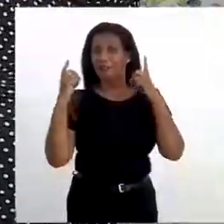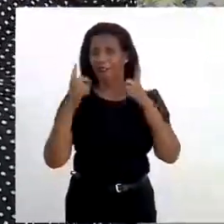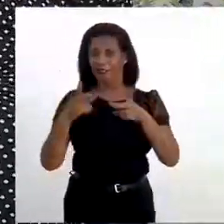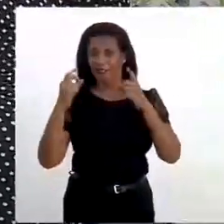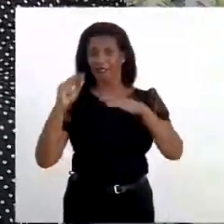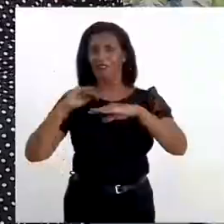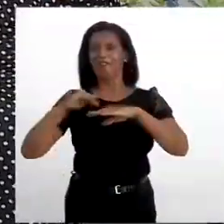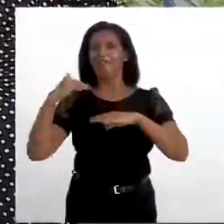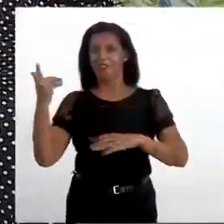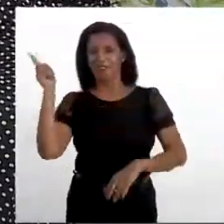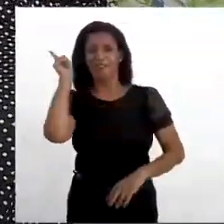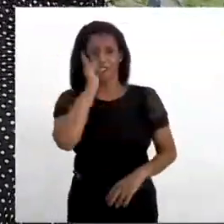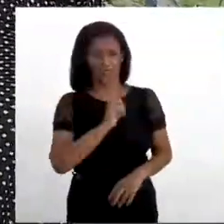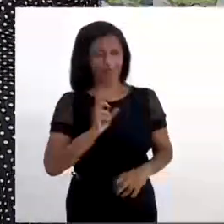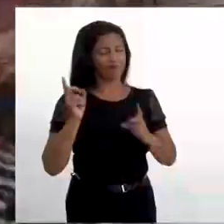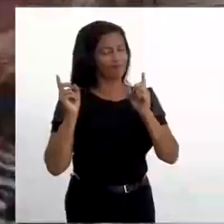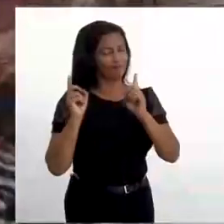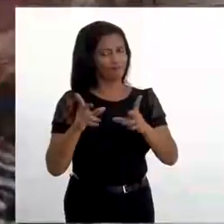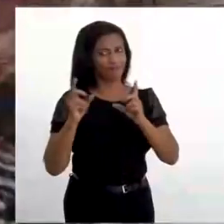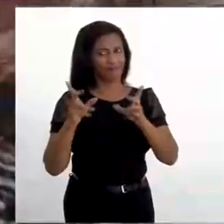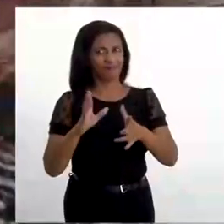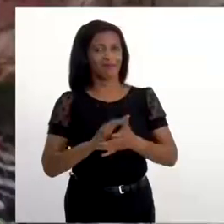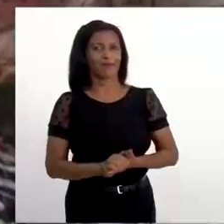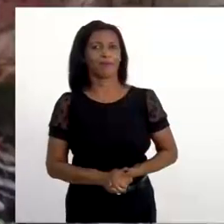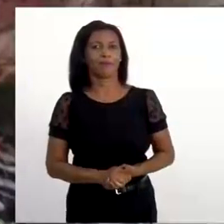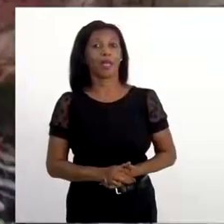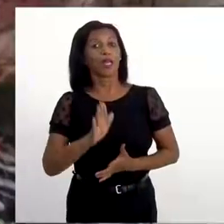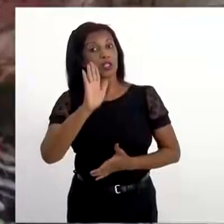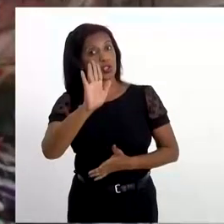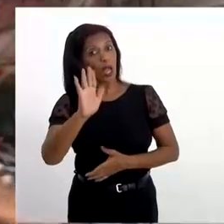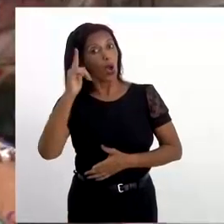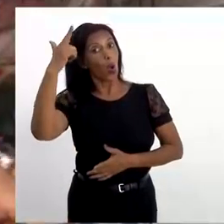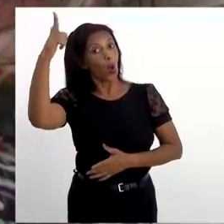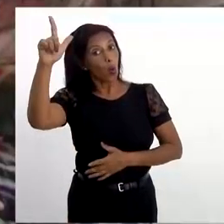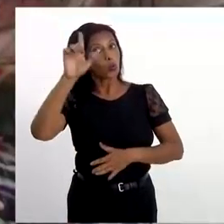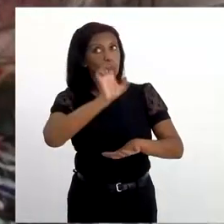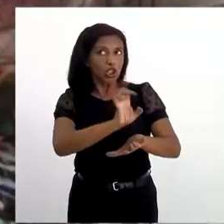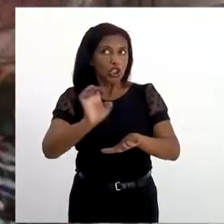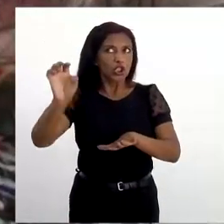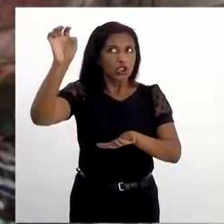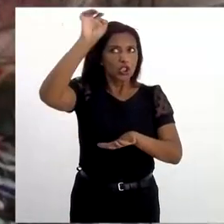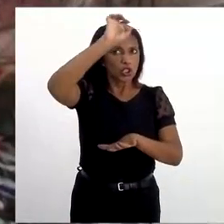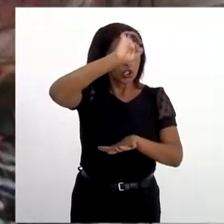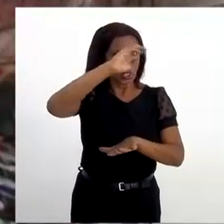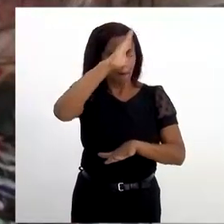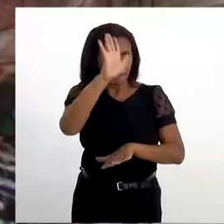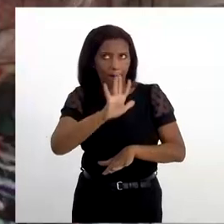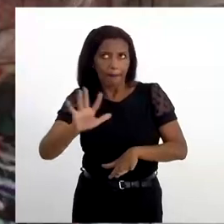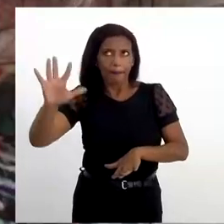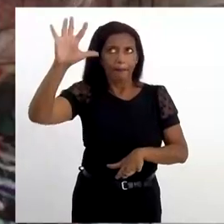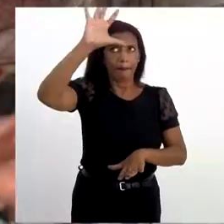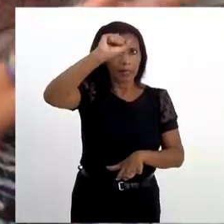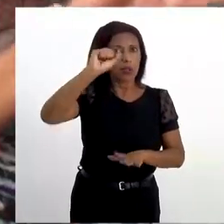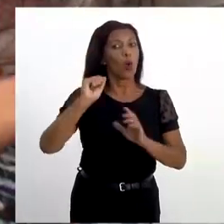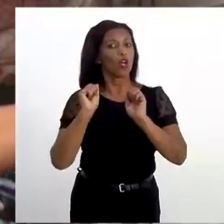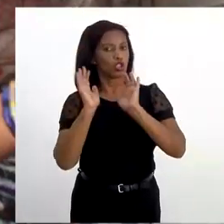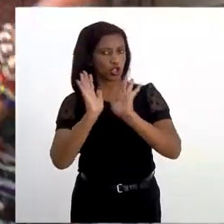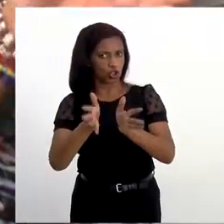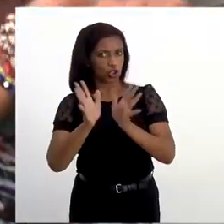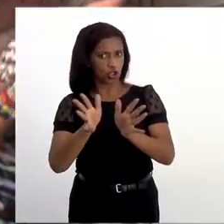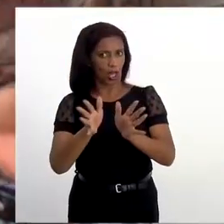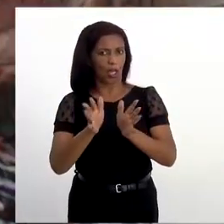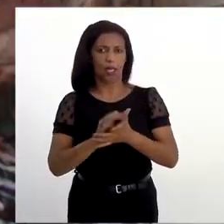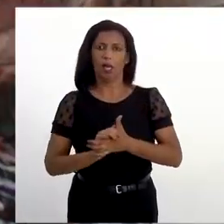vai exportar. Vai chegar lá. Vai conseguir exportar. mandando pra outros estados. Já está mandando pra outros estados já. Já mandei agora pra